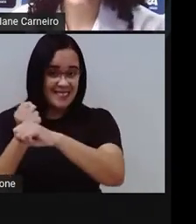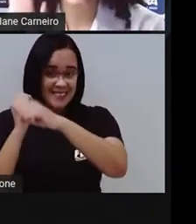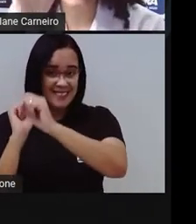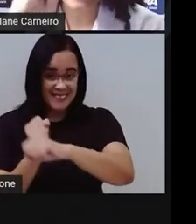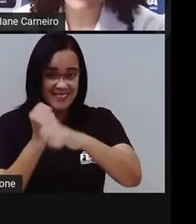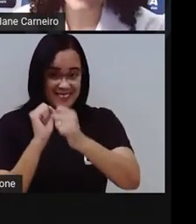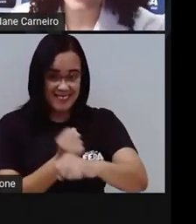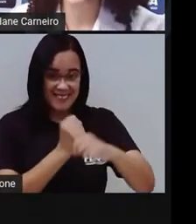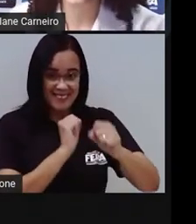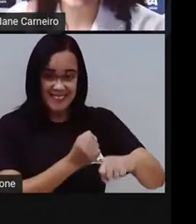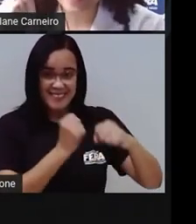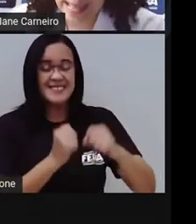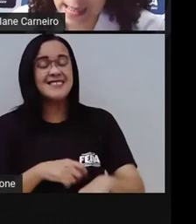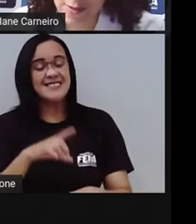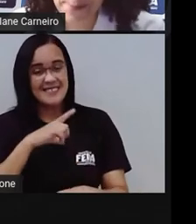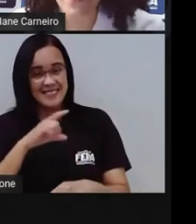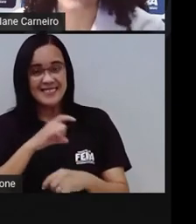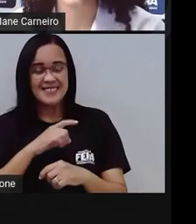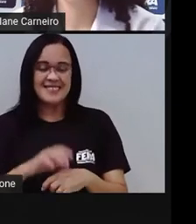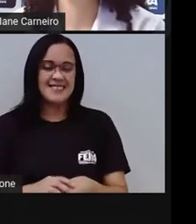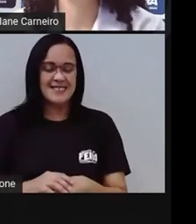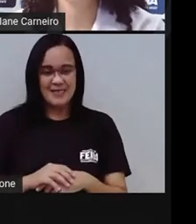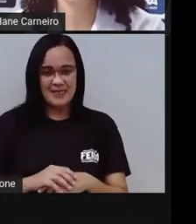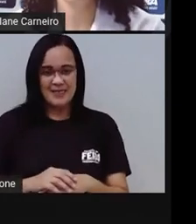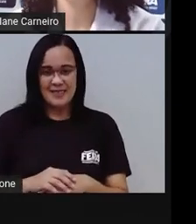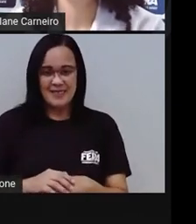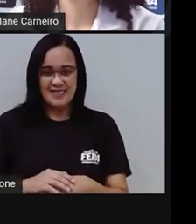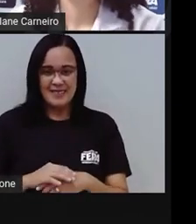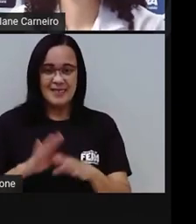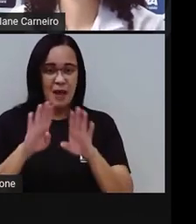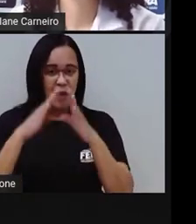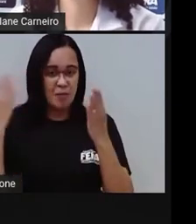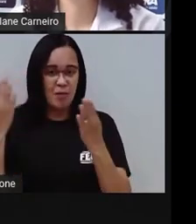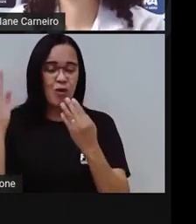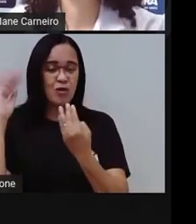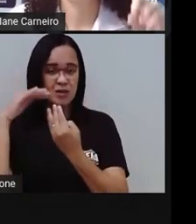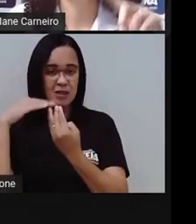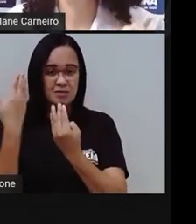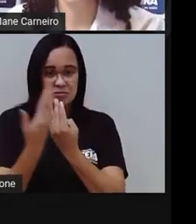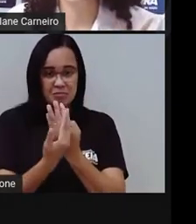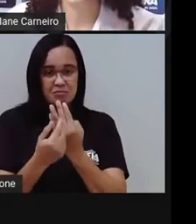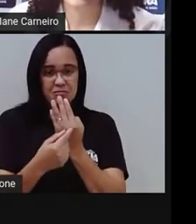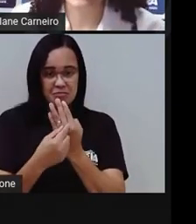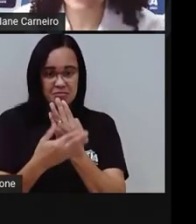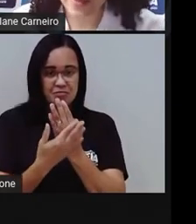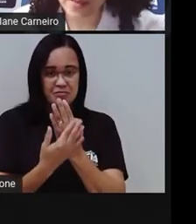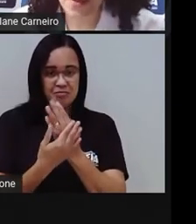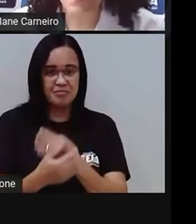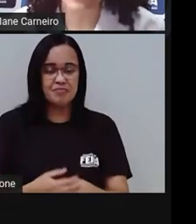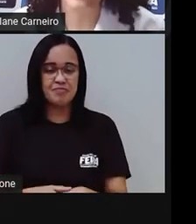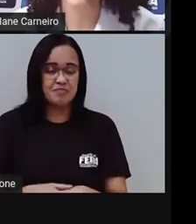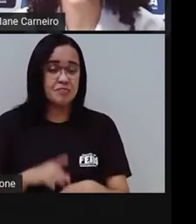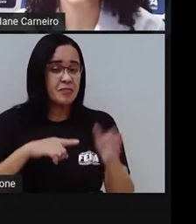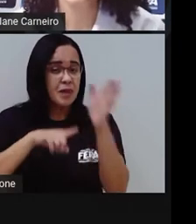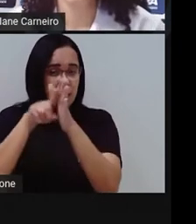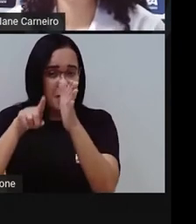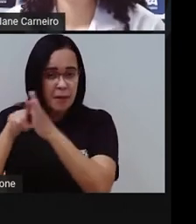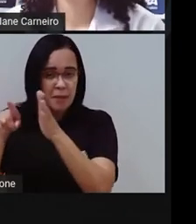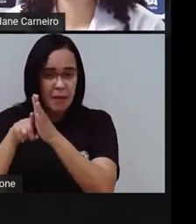Tenho certeza que a vassoura de sua casa está aí atrás da porta. Responda se a natureza souber.